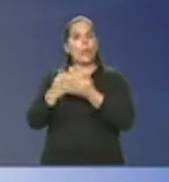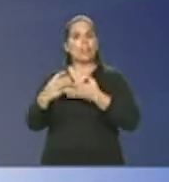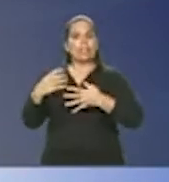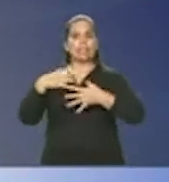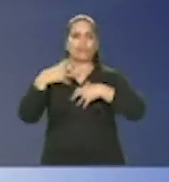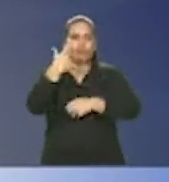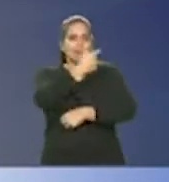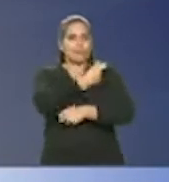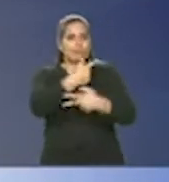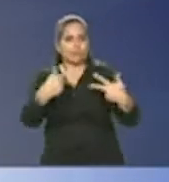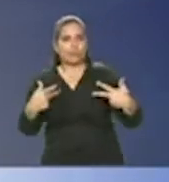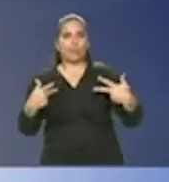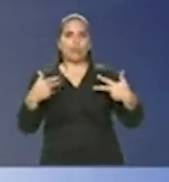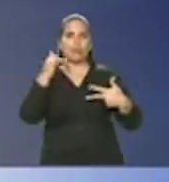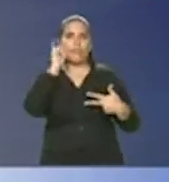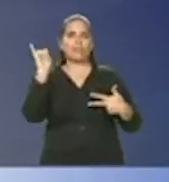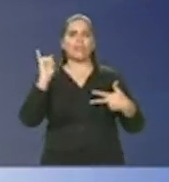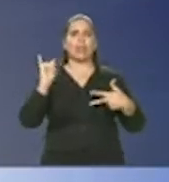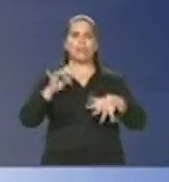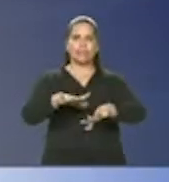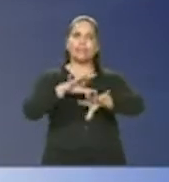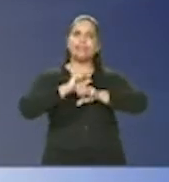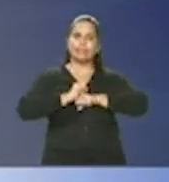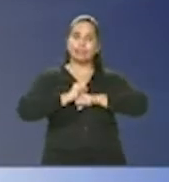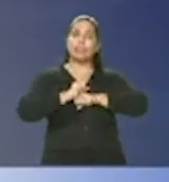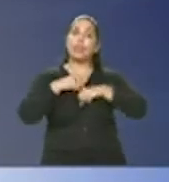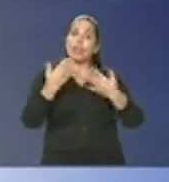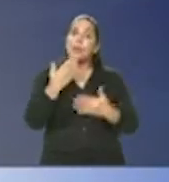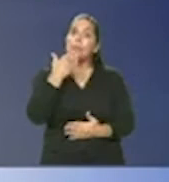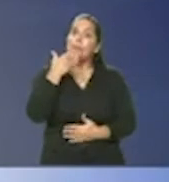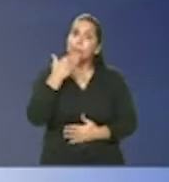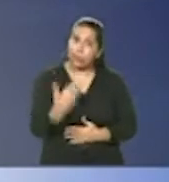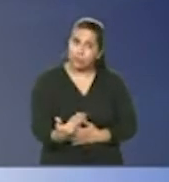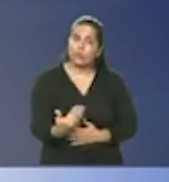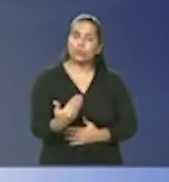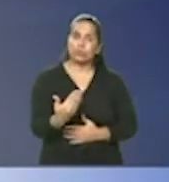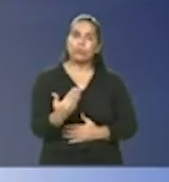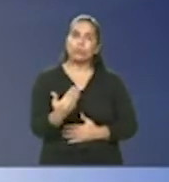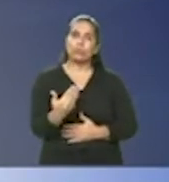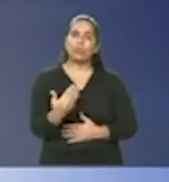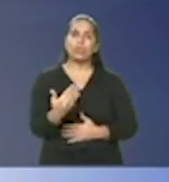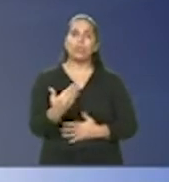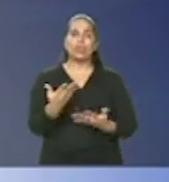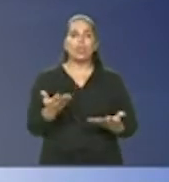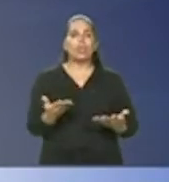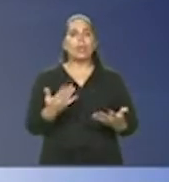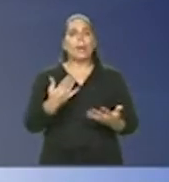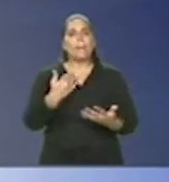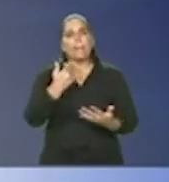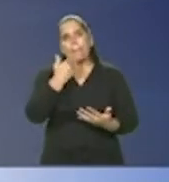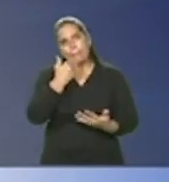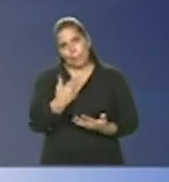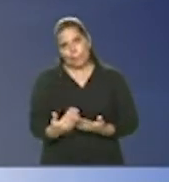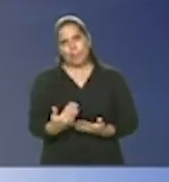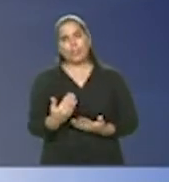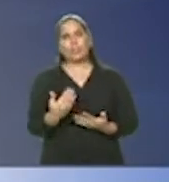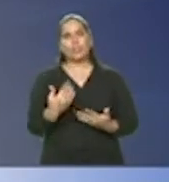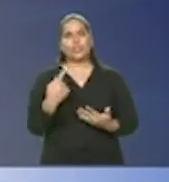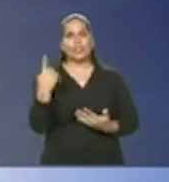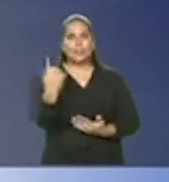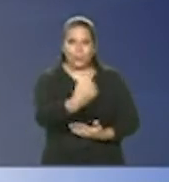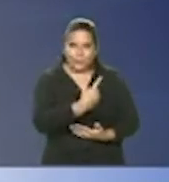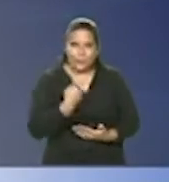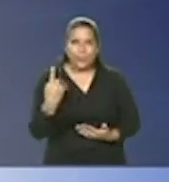imunizadas, não é? Então, é um apelo grande que nós fazemos e eu gostaria, eu pedia aos nossos